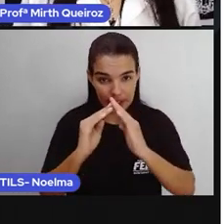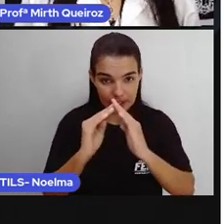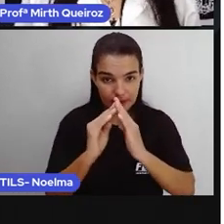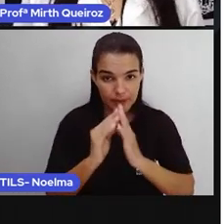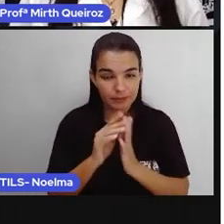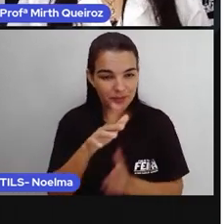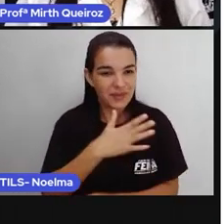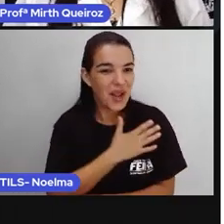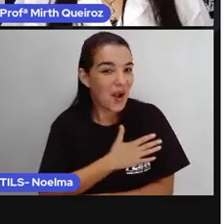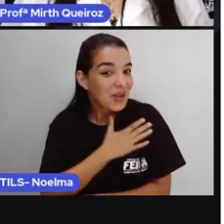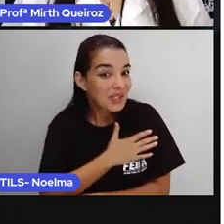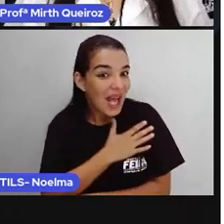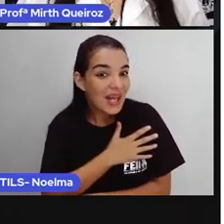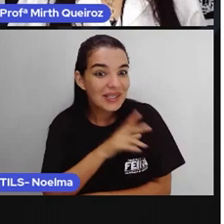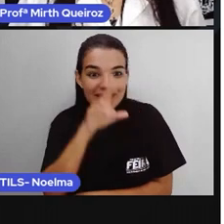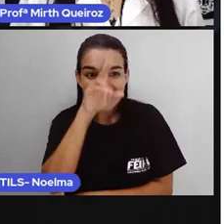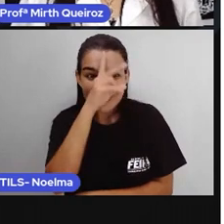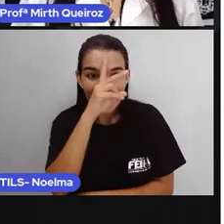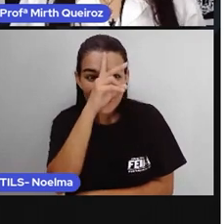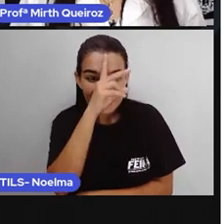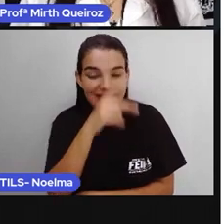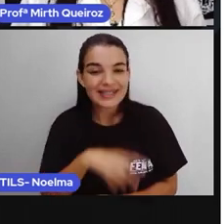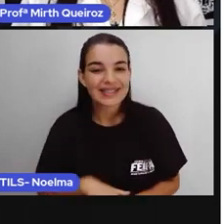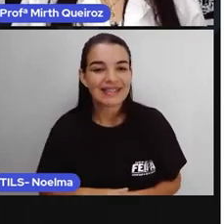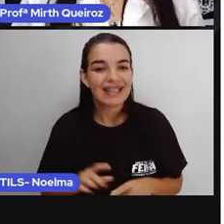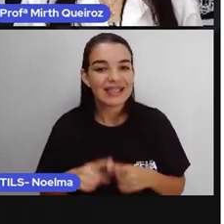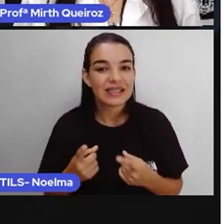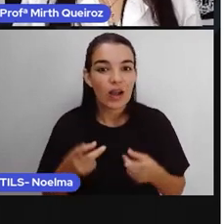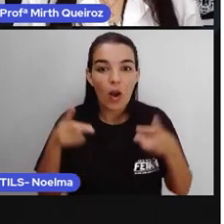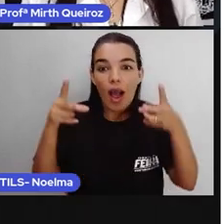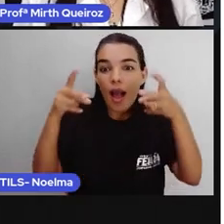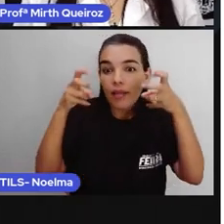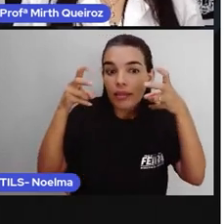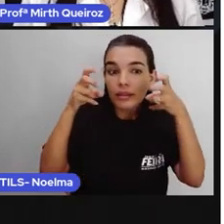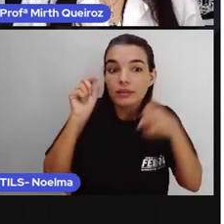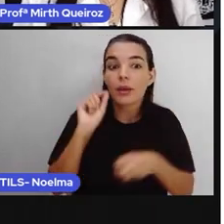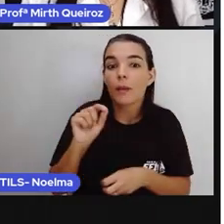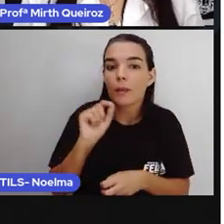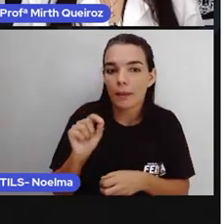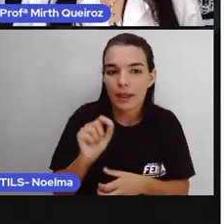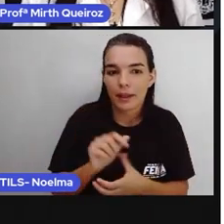Gostaram da lenda O que mais chamou a sua atenção